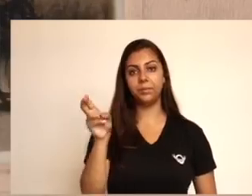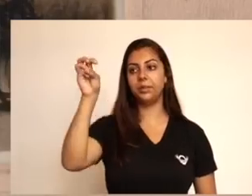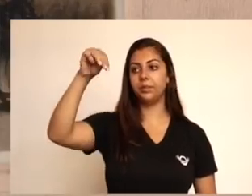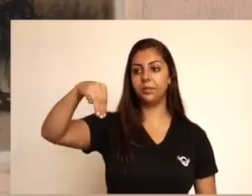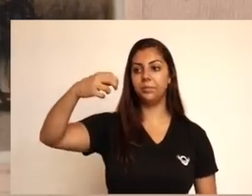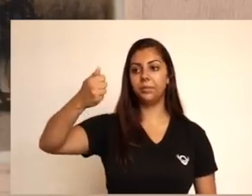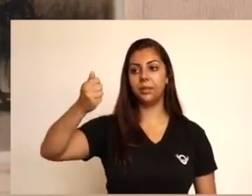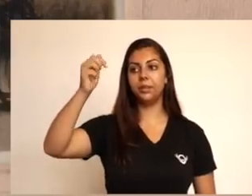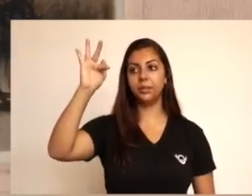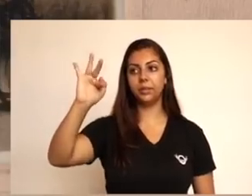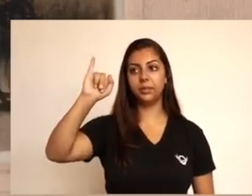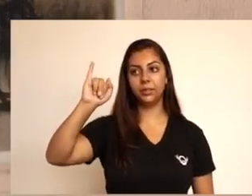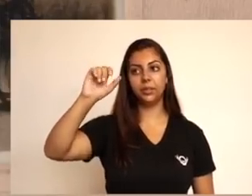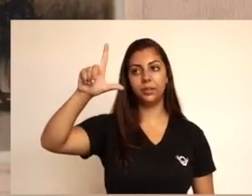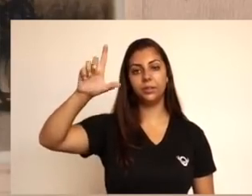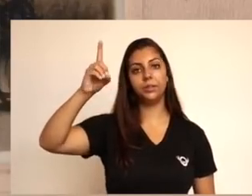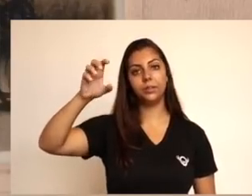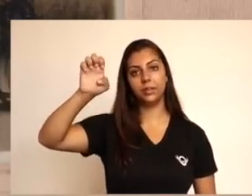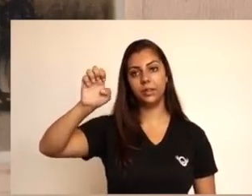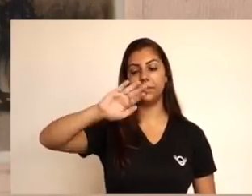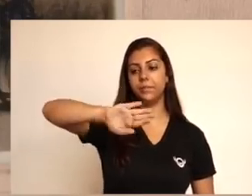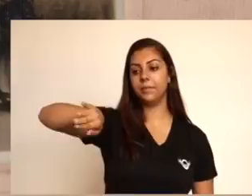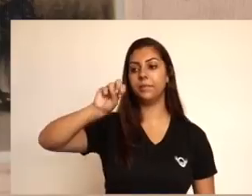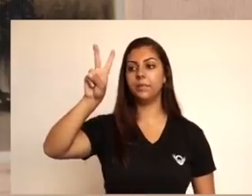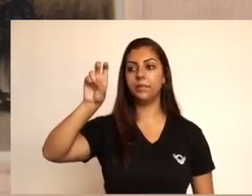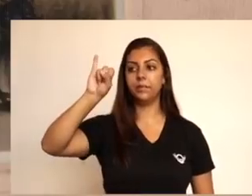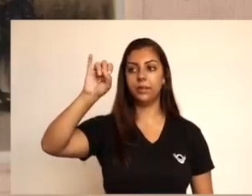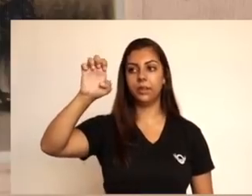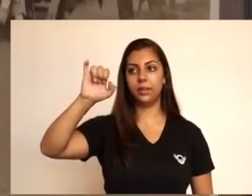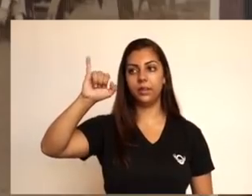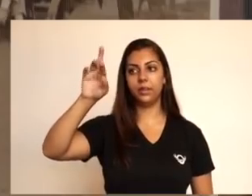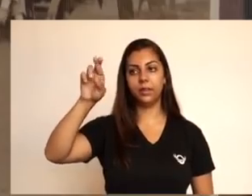Em 1931, e